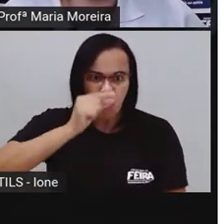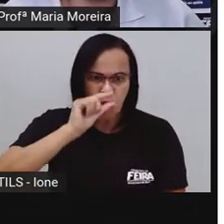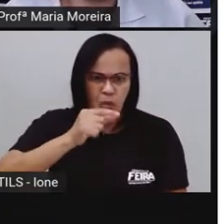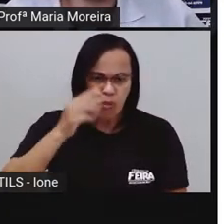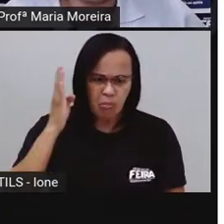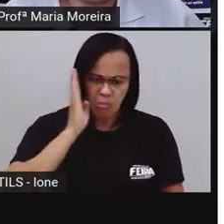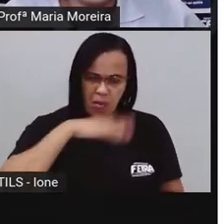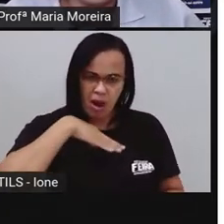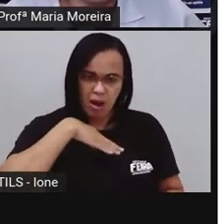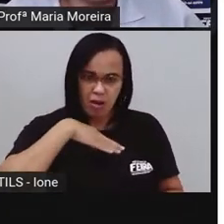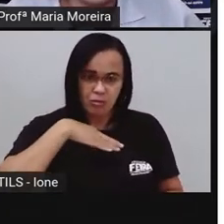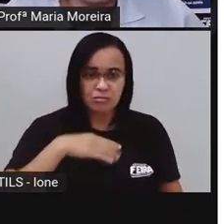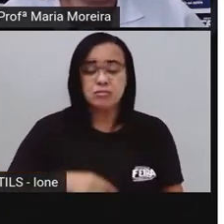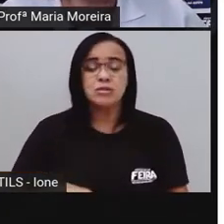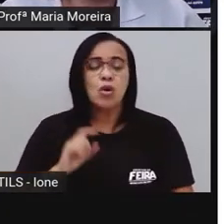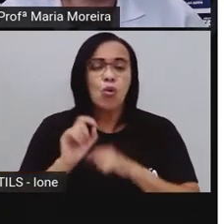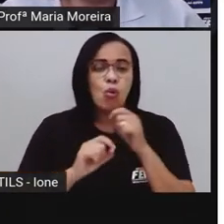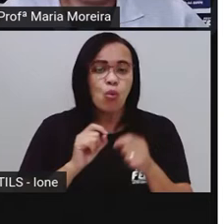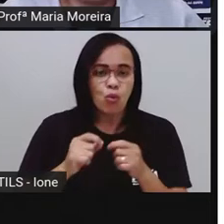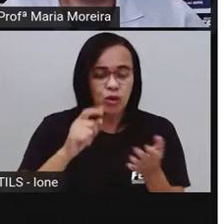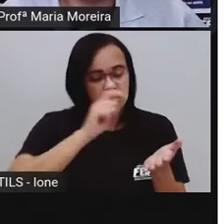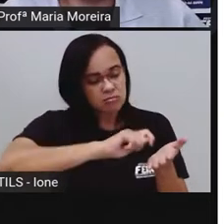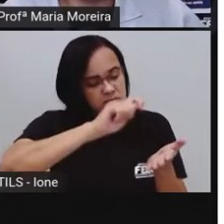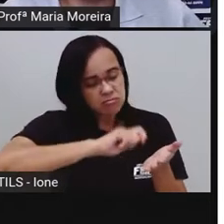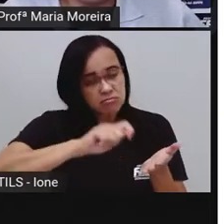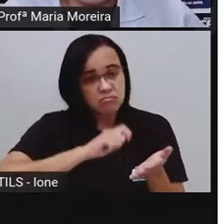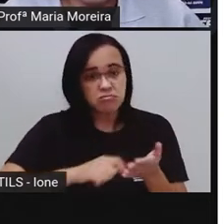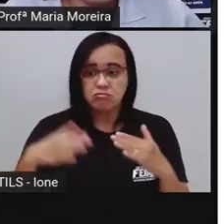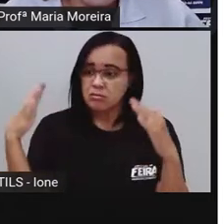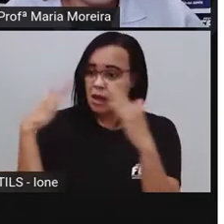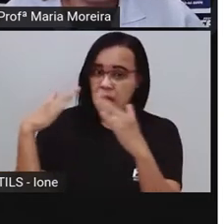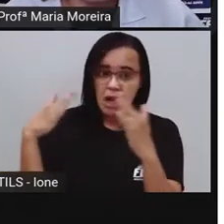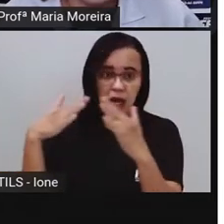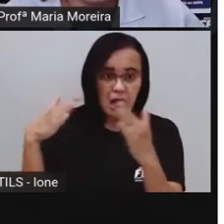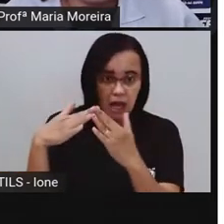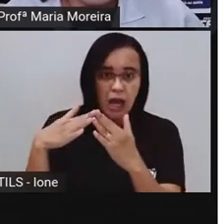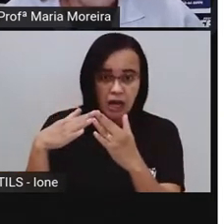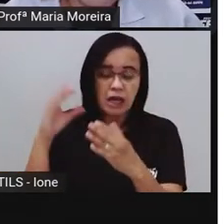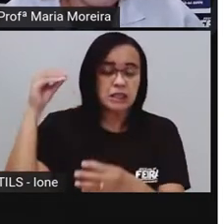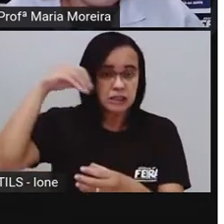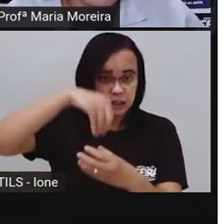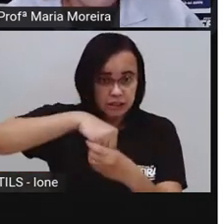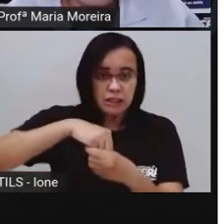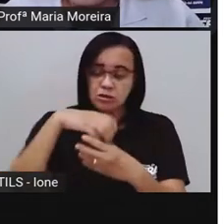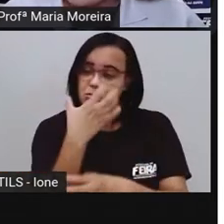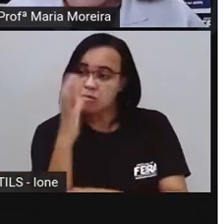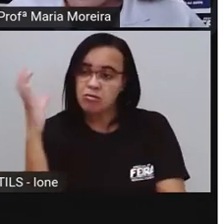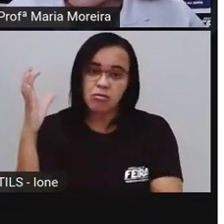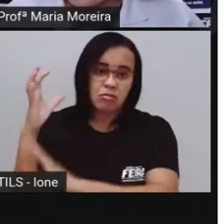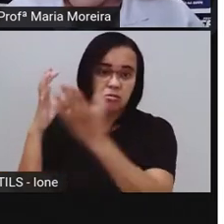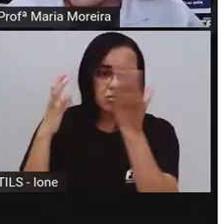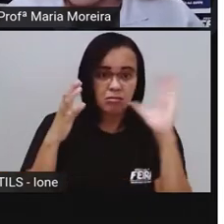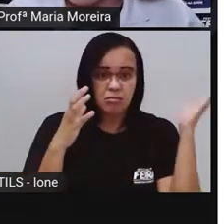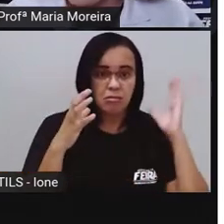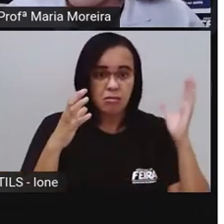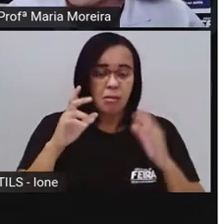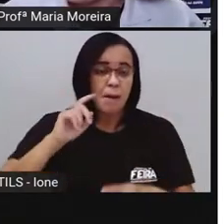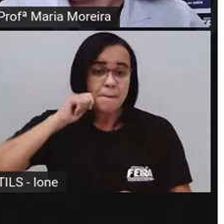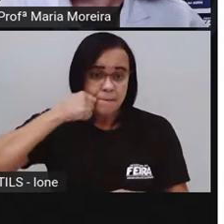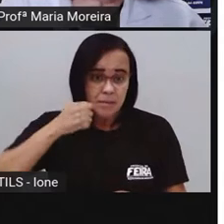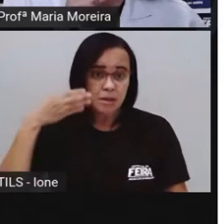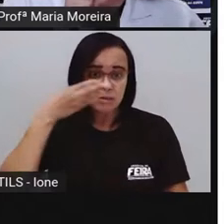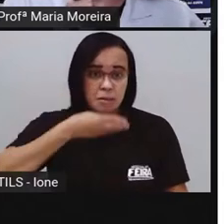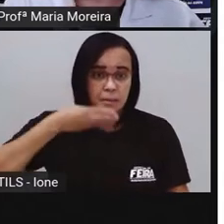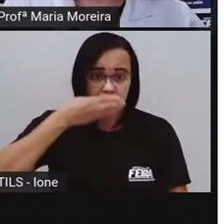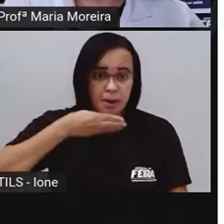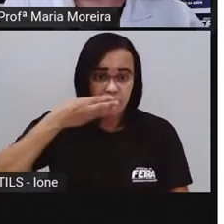morador da casa de pão de mel, um mato dentro. Abra já, não espere. Hoje